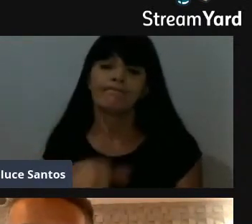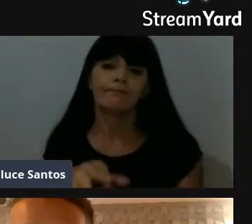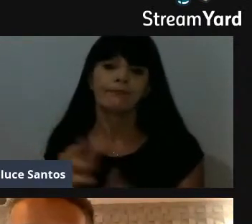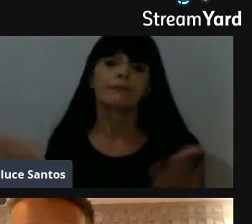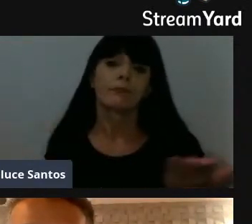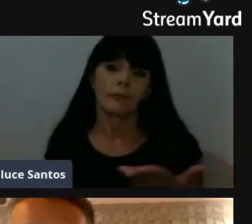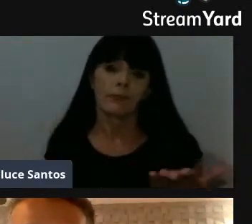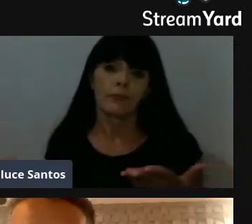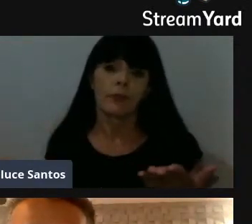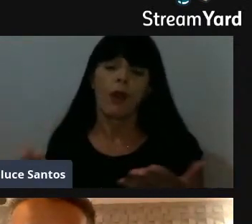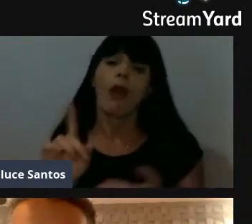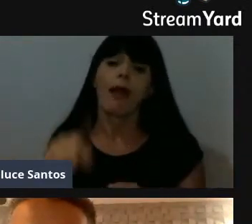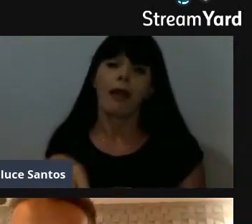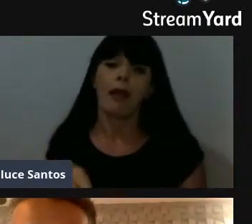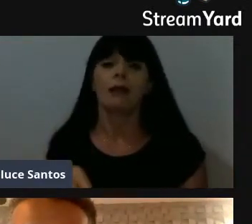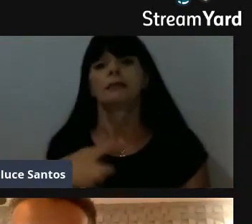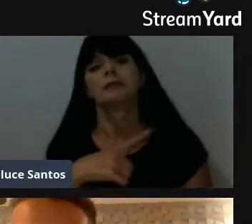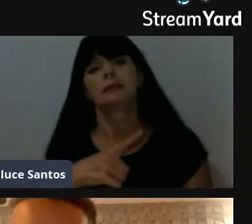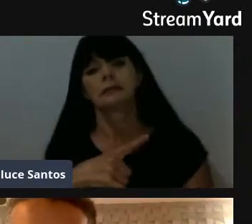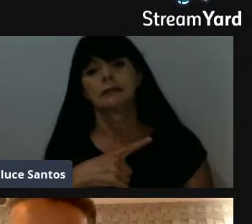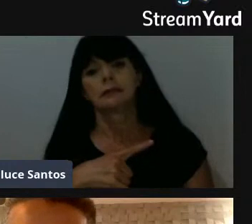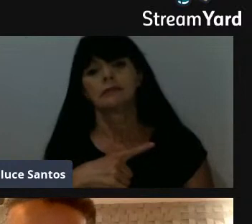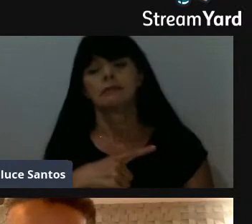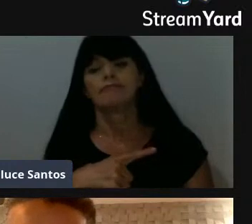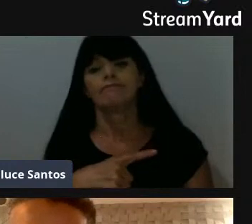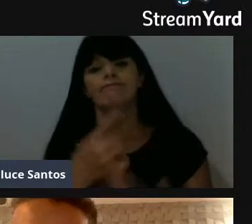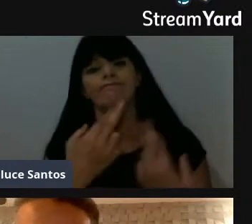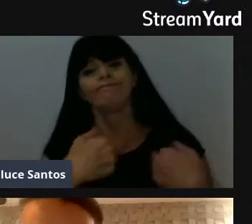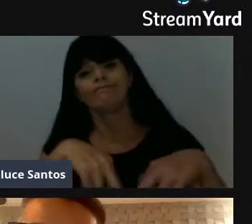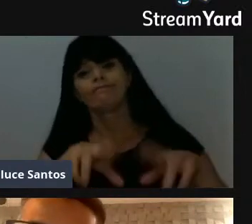burocraticamente é essa, a gente tem que, temos uma responsabilidade,